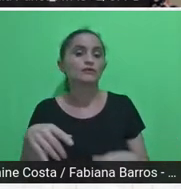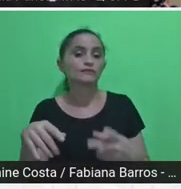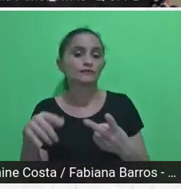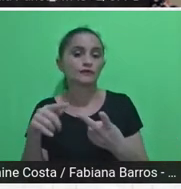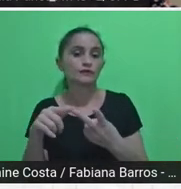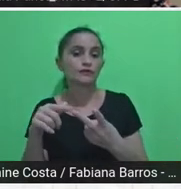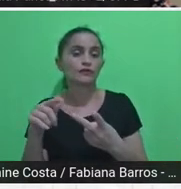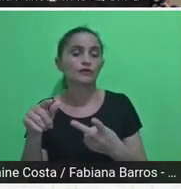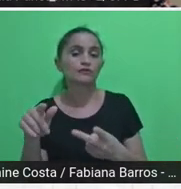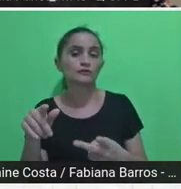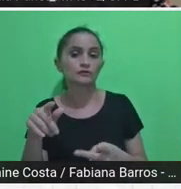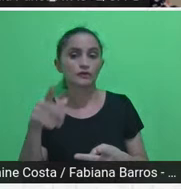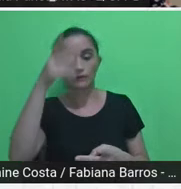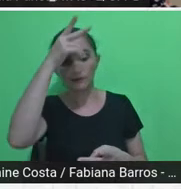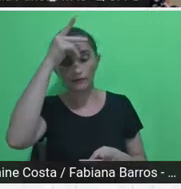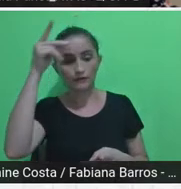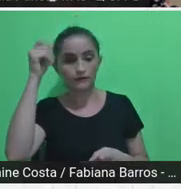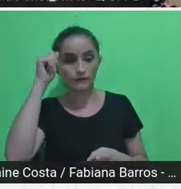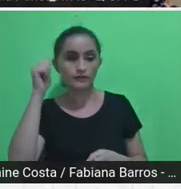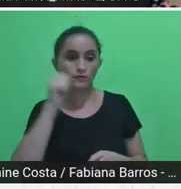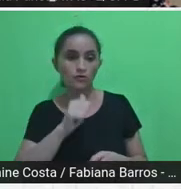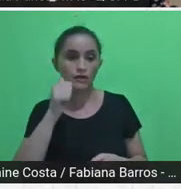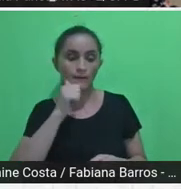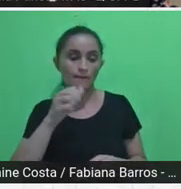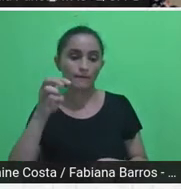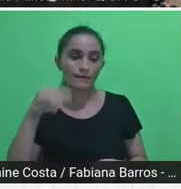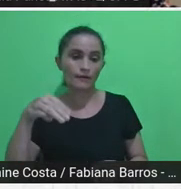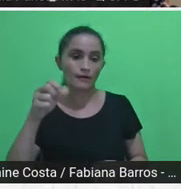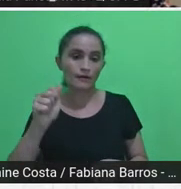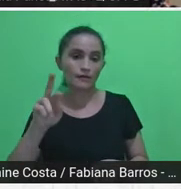Márcia Lucena e a arquiteta Tainá.